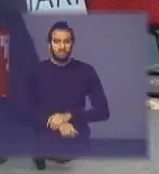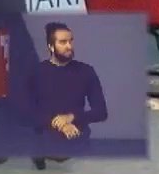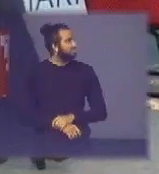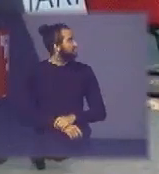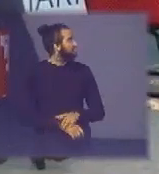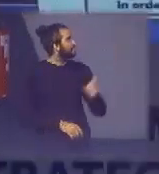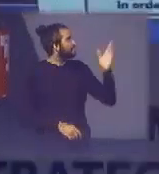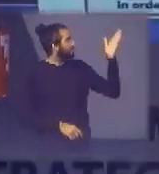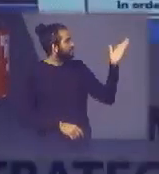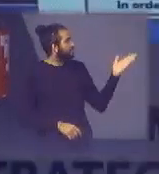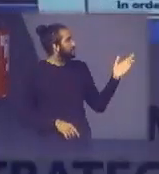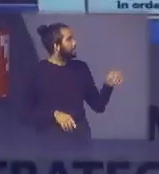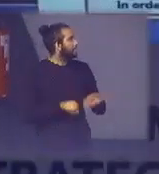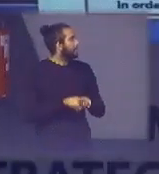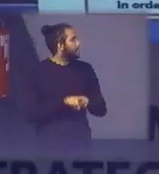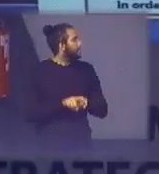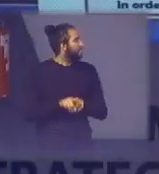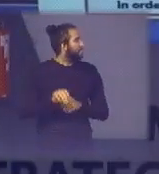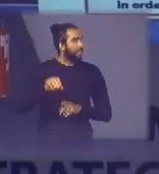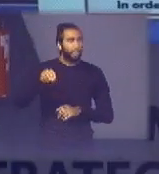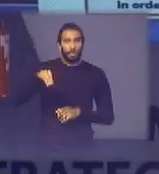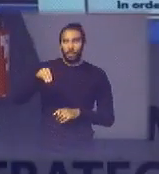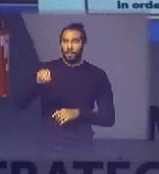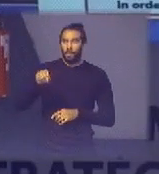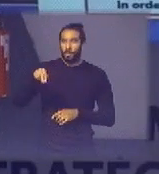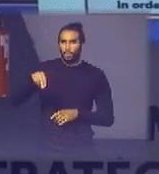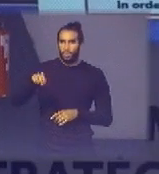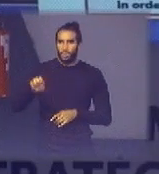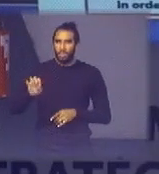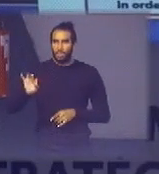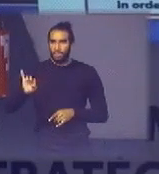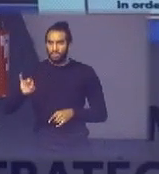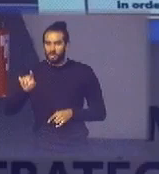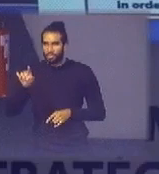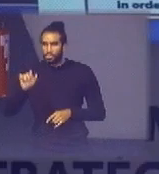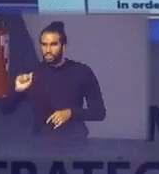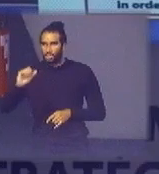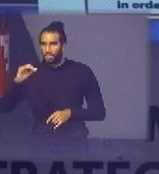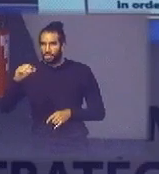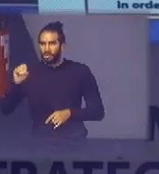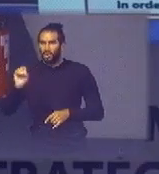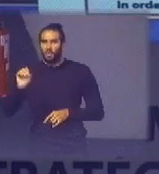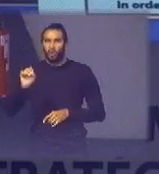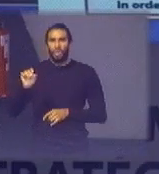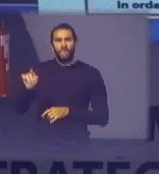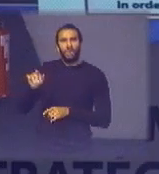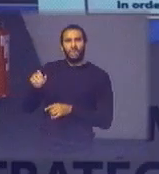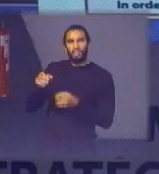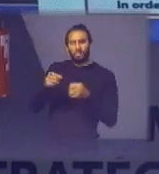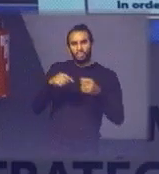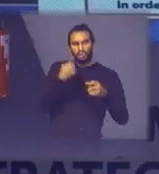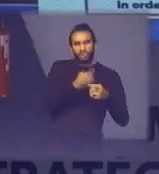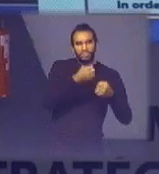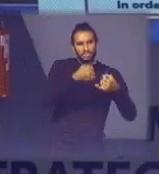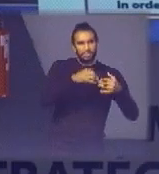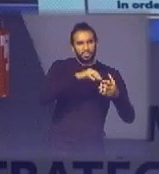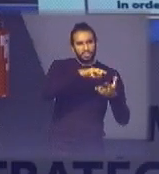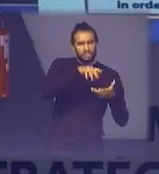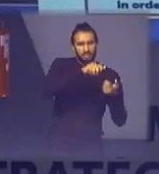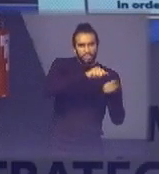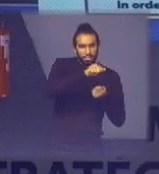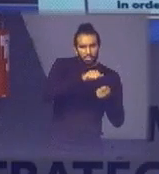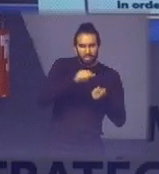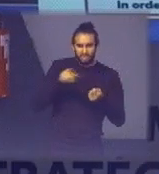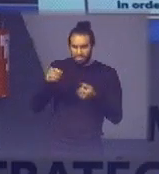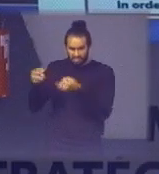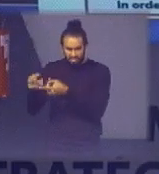urbana a questão da monetização Lúcia que absurdo a gente está falando de sustentabilidade você está falando de monetização sim quando